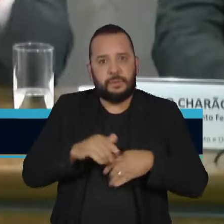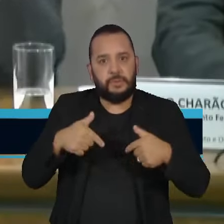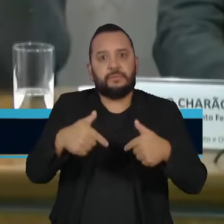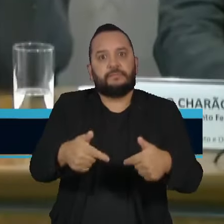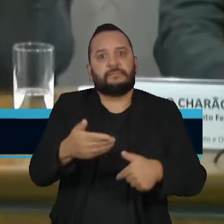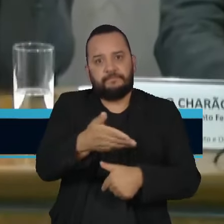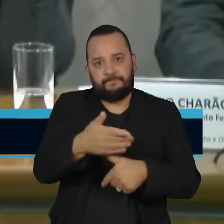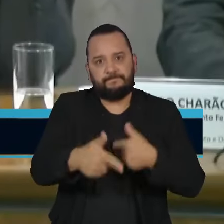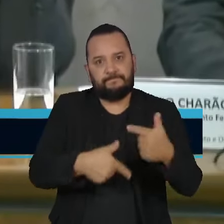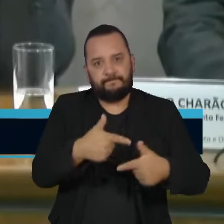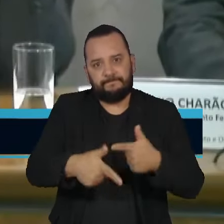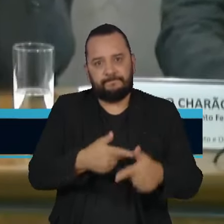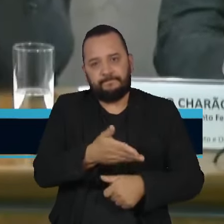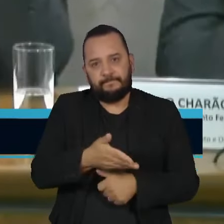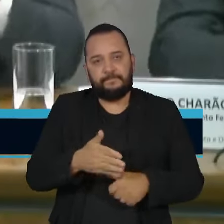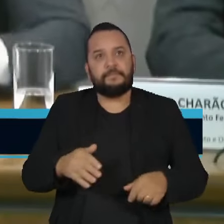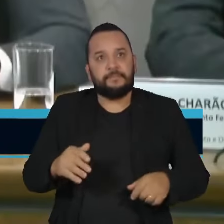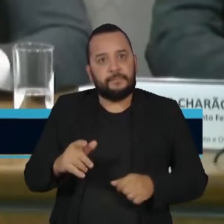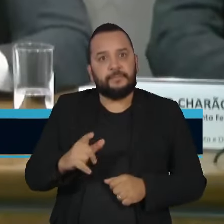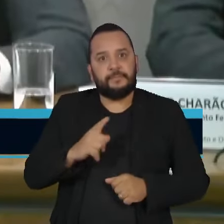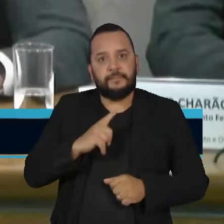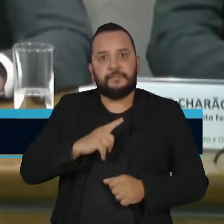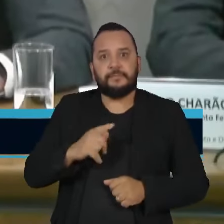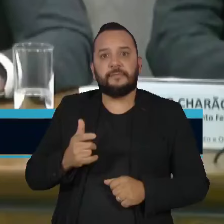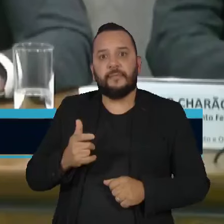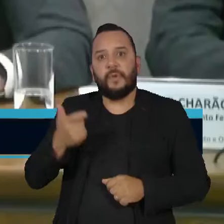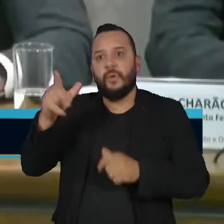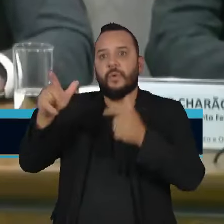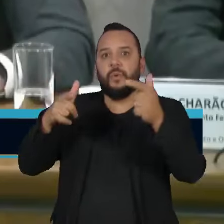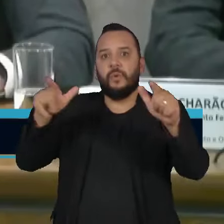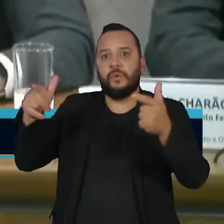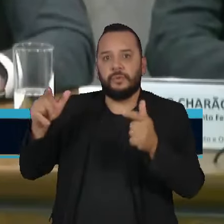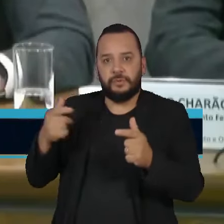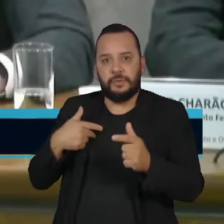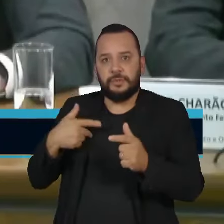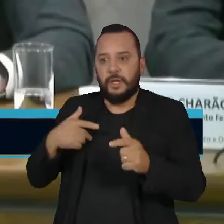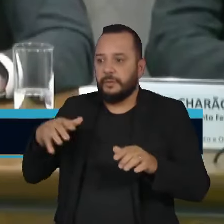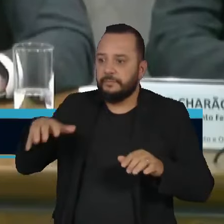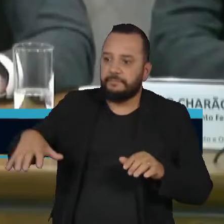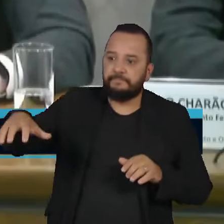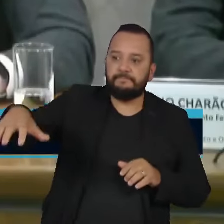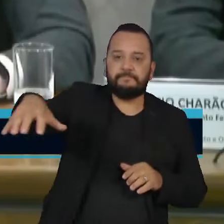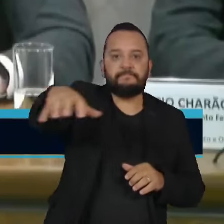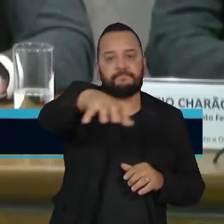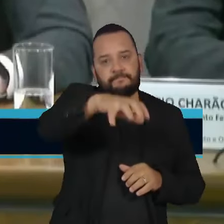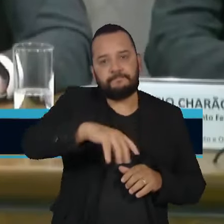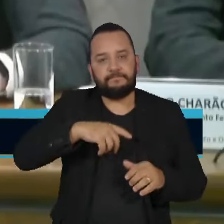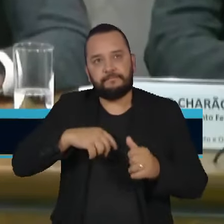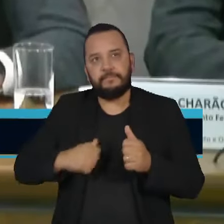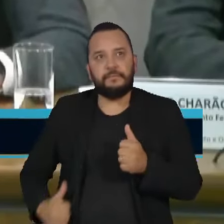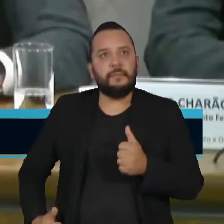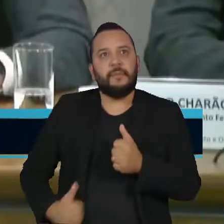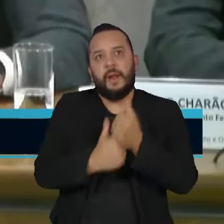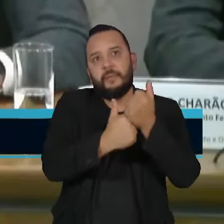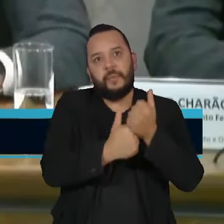E dos demais nossos interlocutores nos apoiando nessa busca.